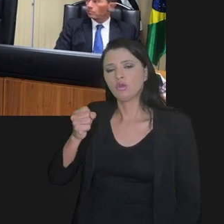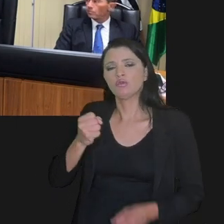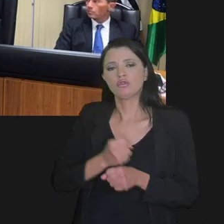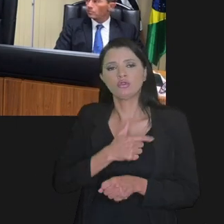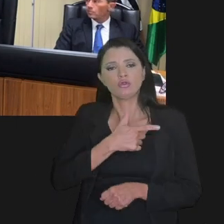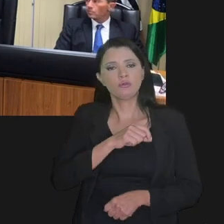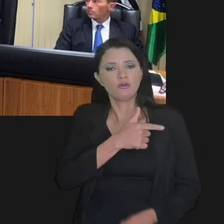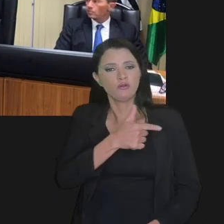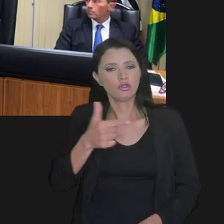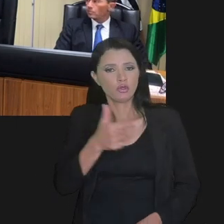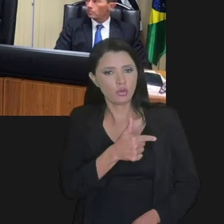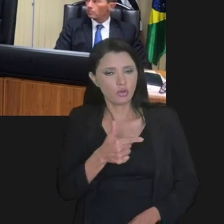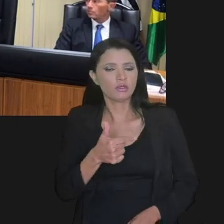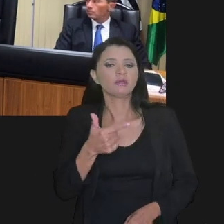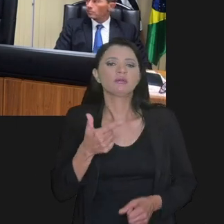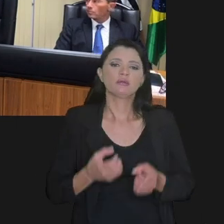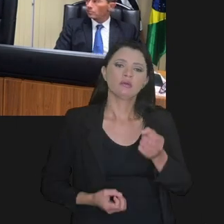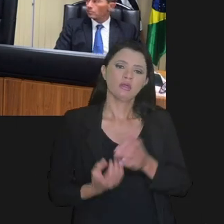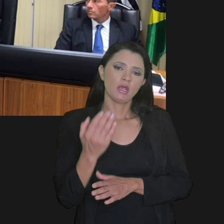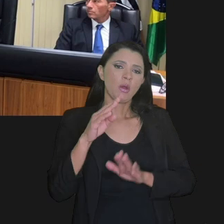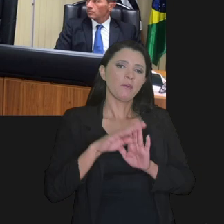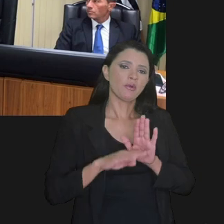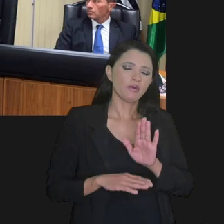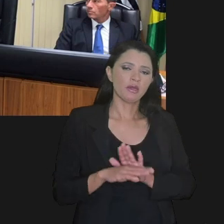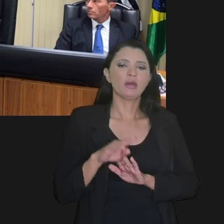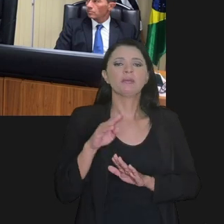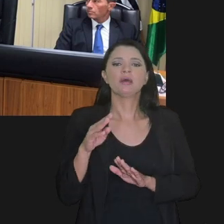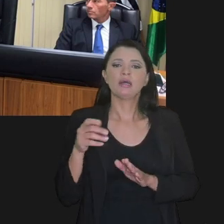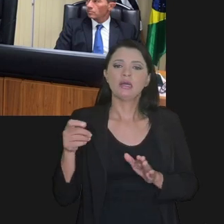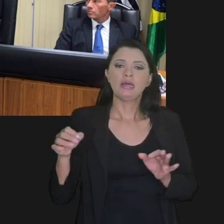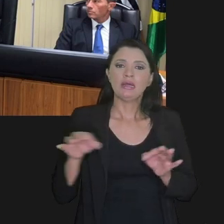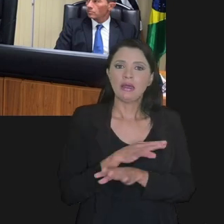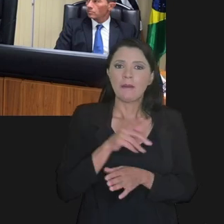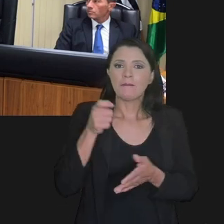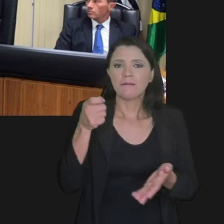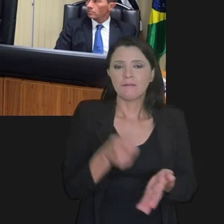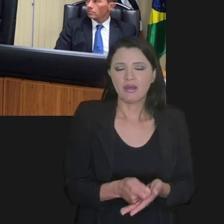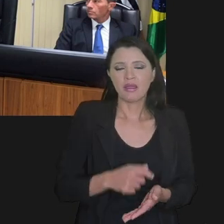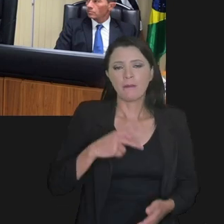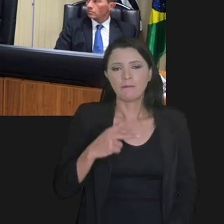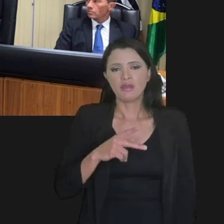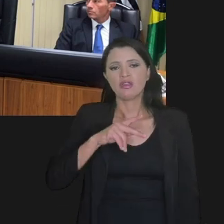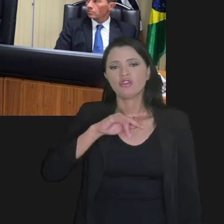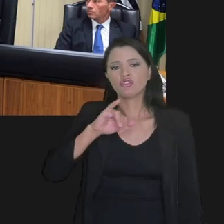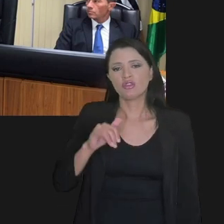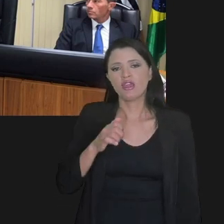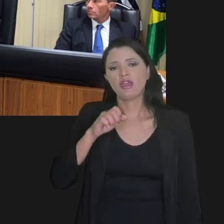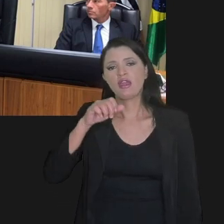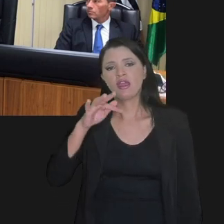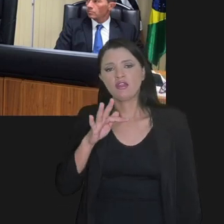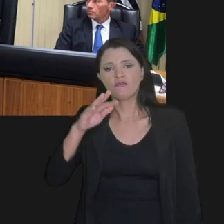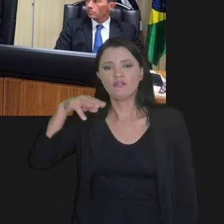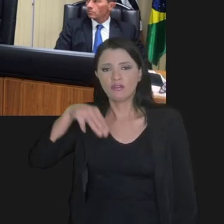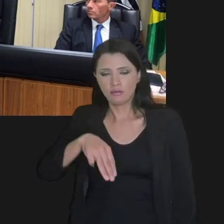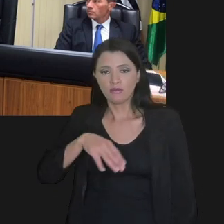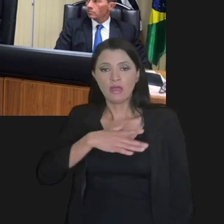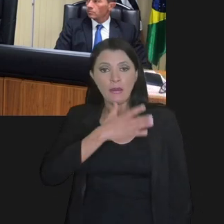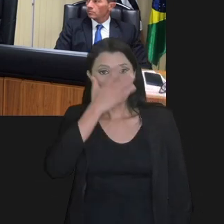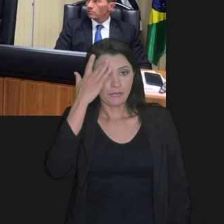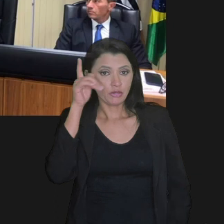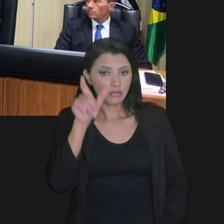.798 de 2022 que institui o programa Quita PGFM. Essa portaria